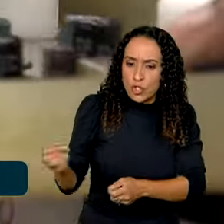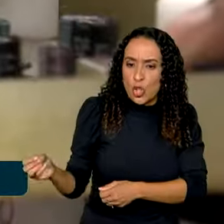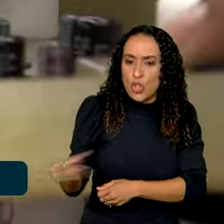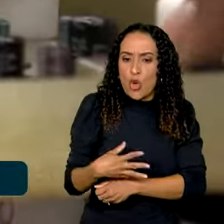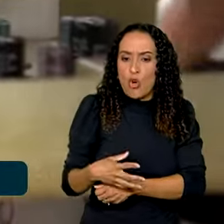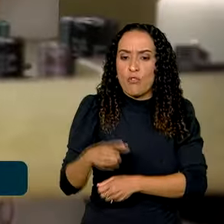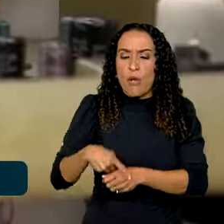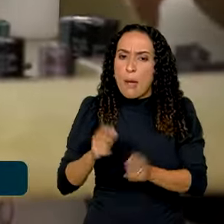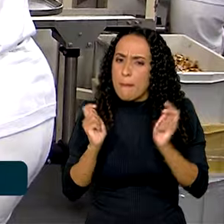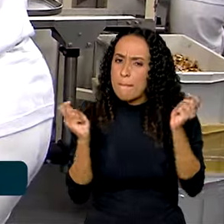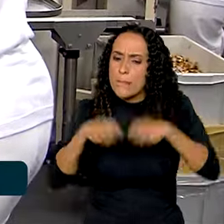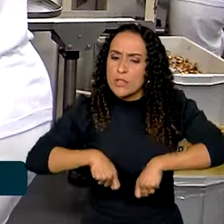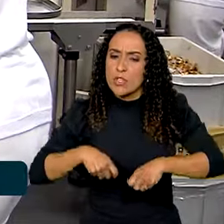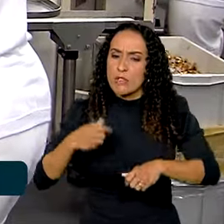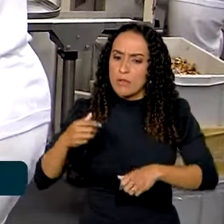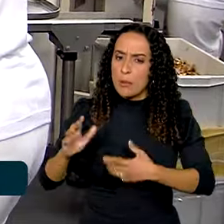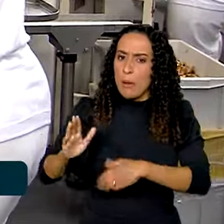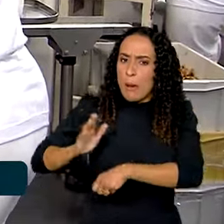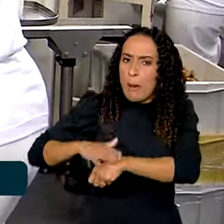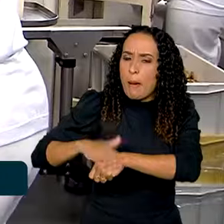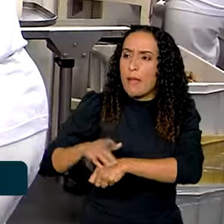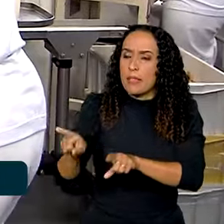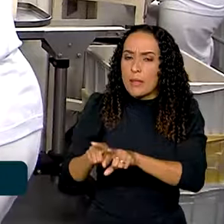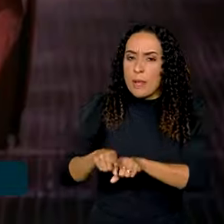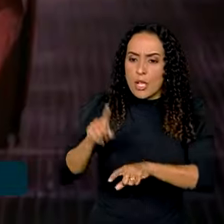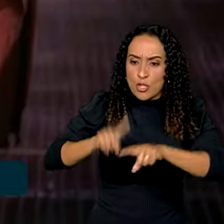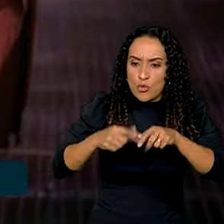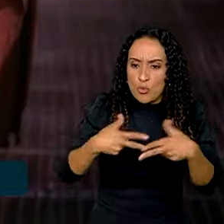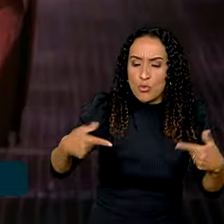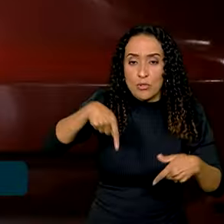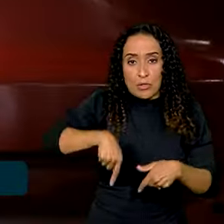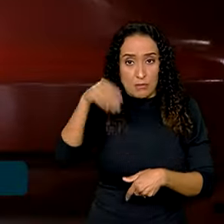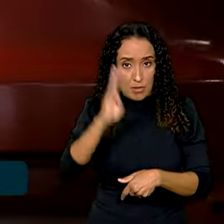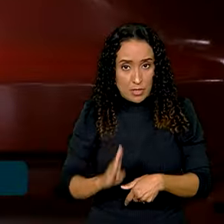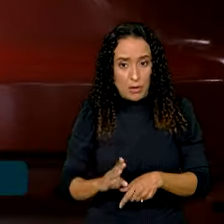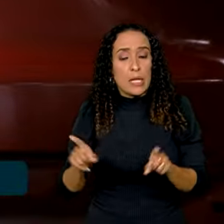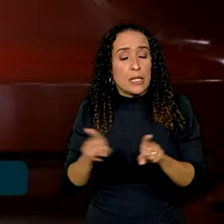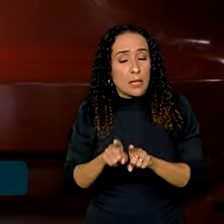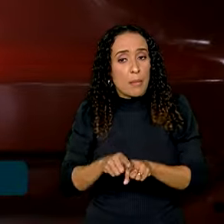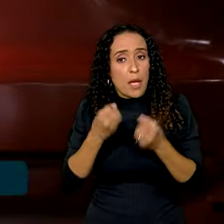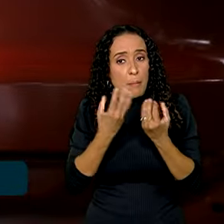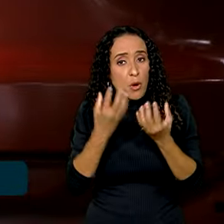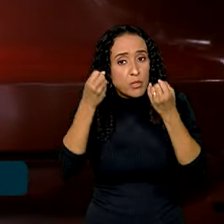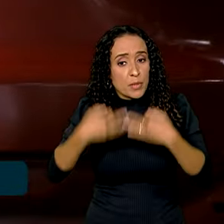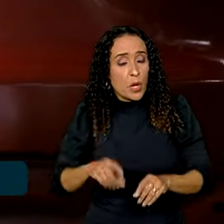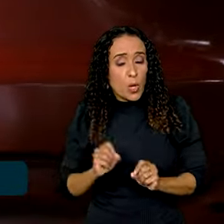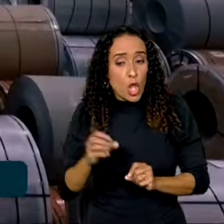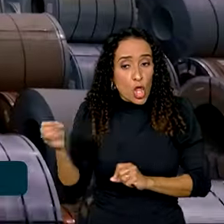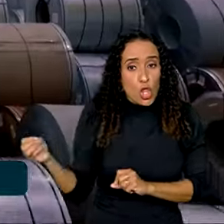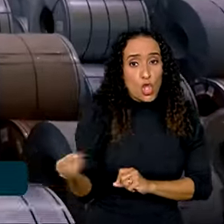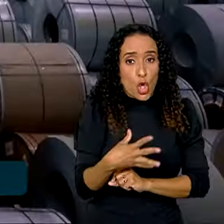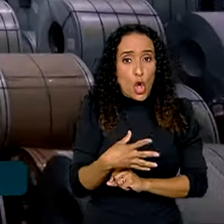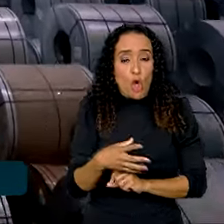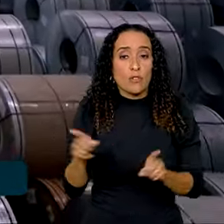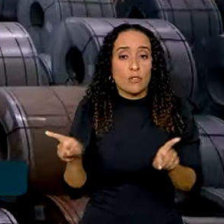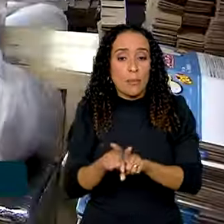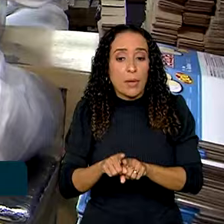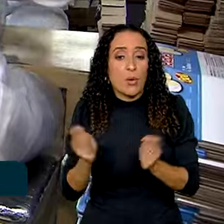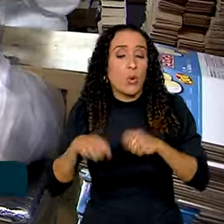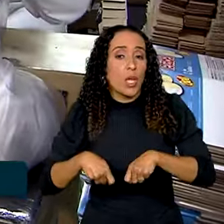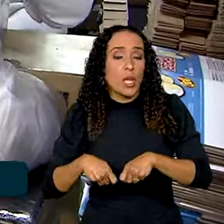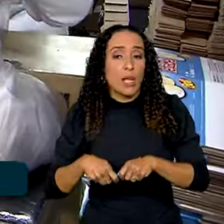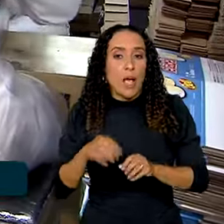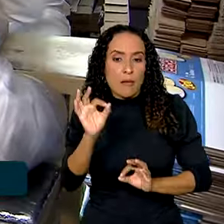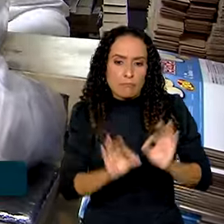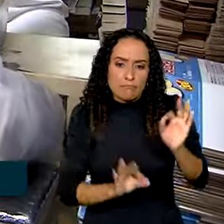potencial aumento de demanda, Paulo, dos produtos brasileiros. E é muito bom citar também que, além de novos mercados, tem também que citar